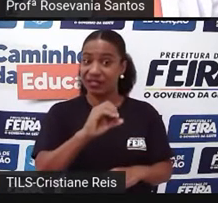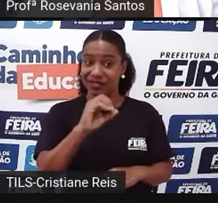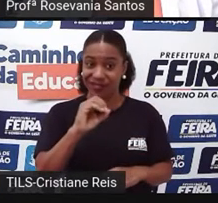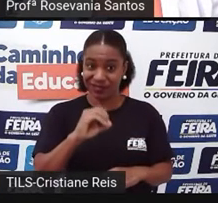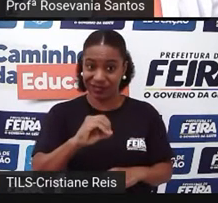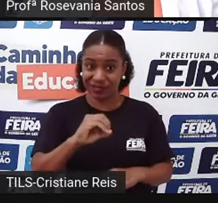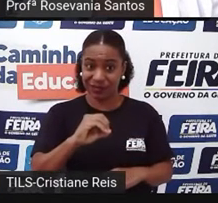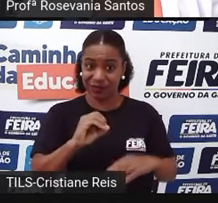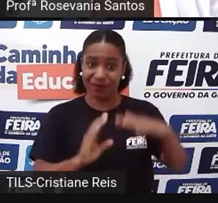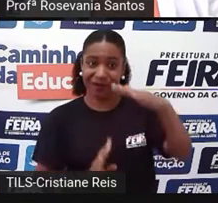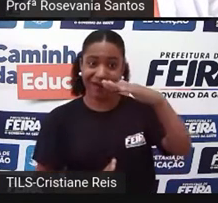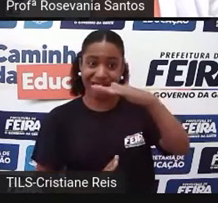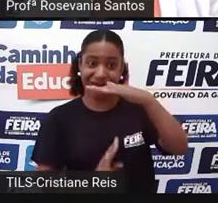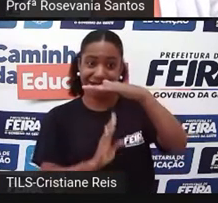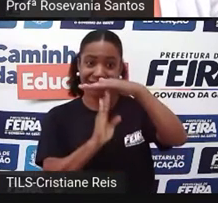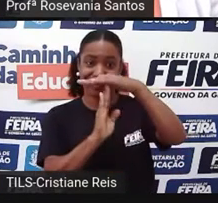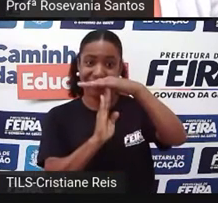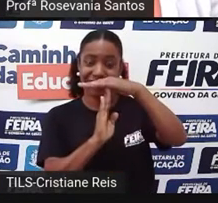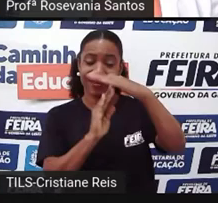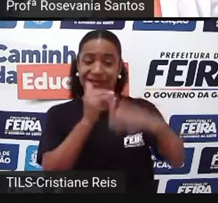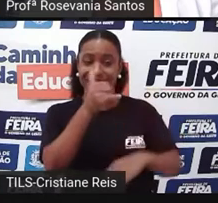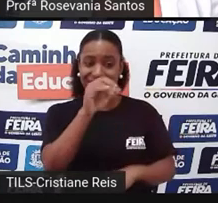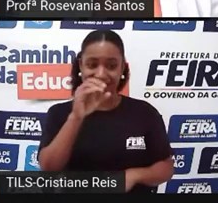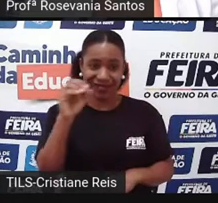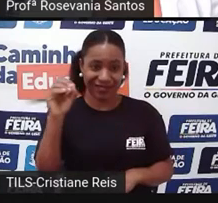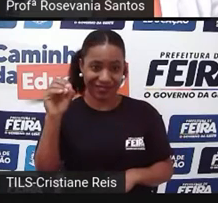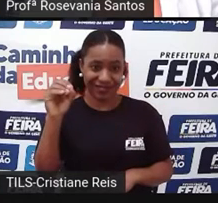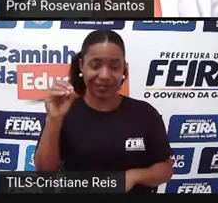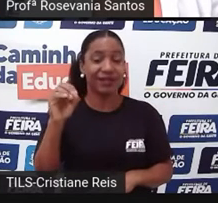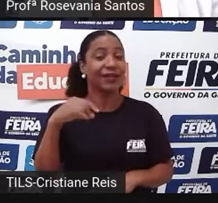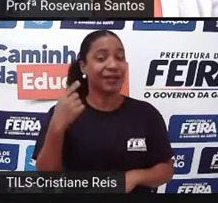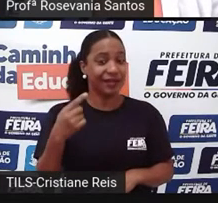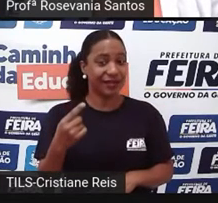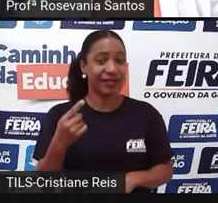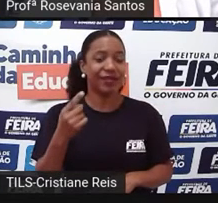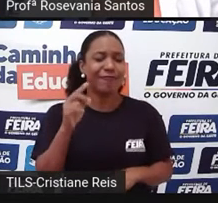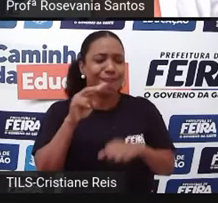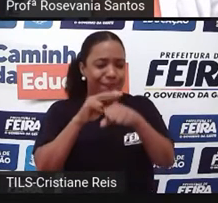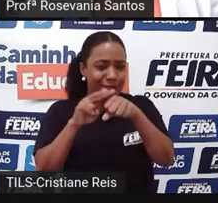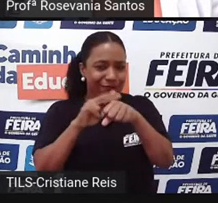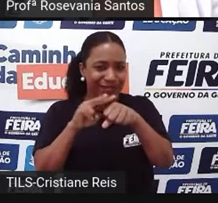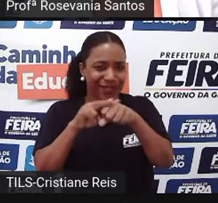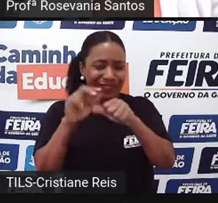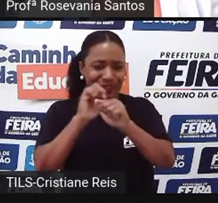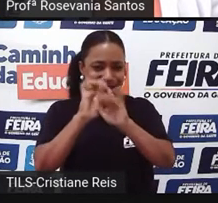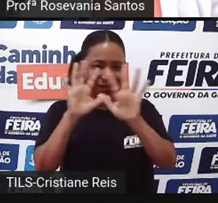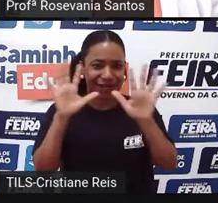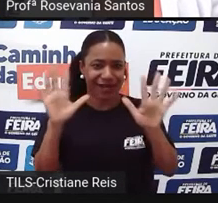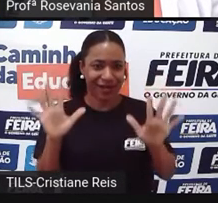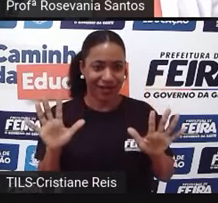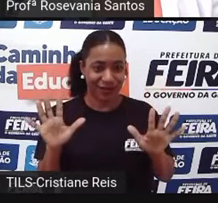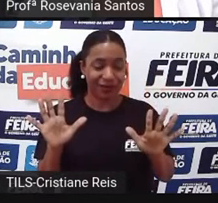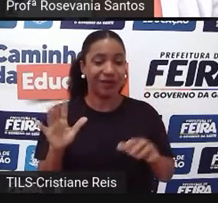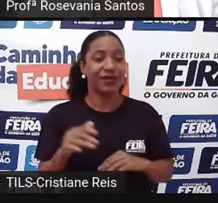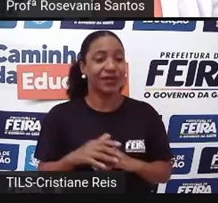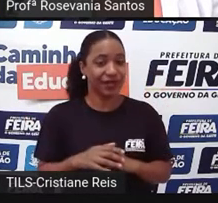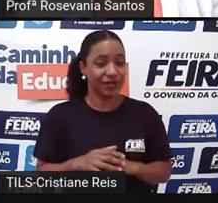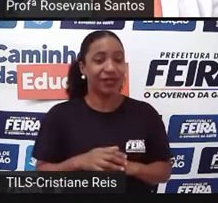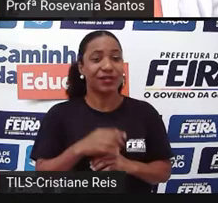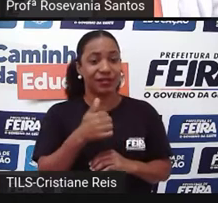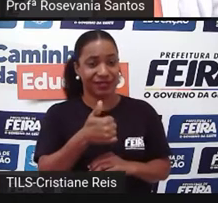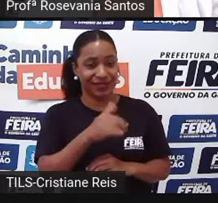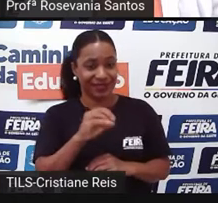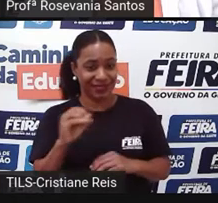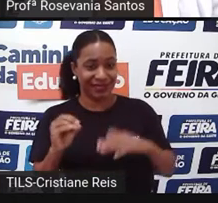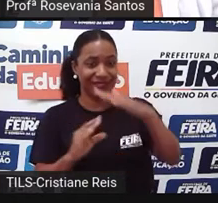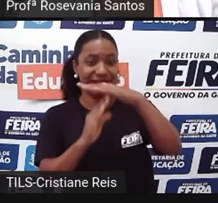não a cor verdinha clara, de cem a duzentos, é sempre do número menor para o maior, tá certo? De duzentos a quinhentos,